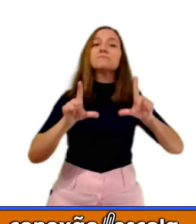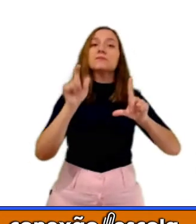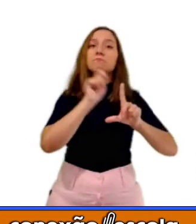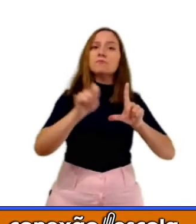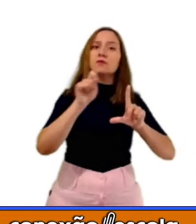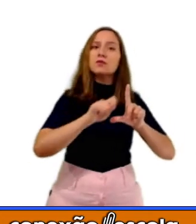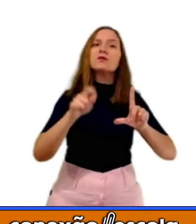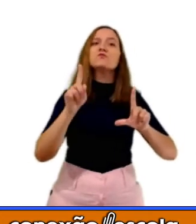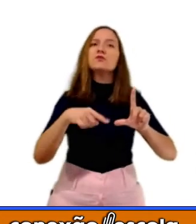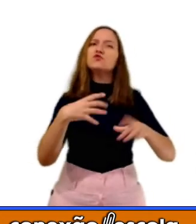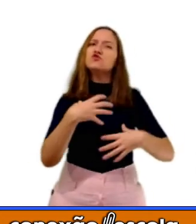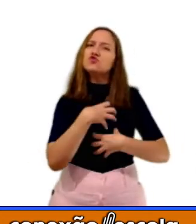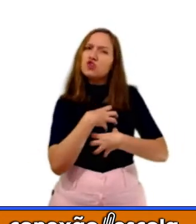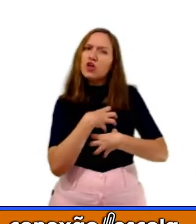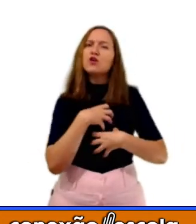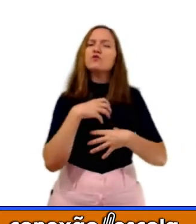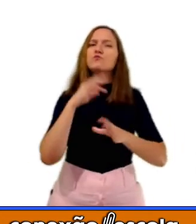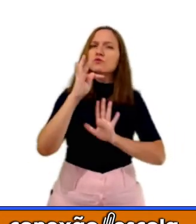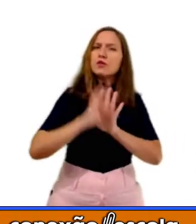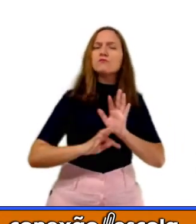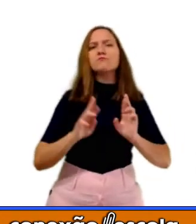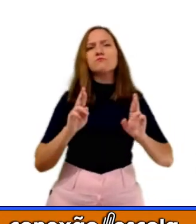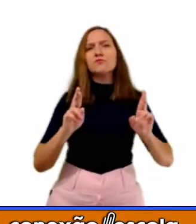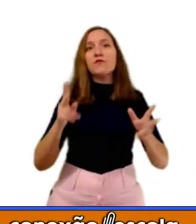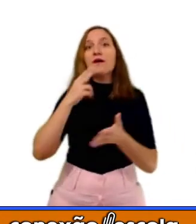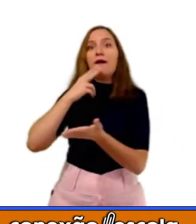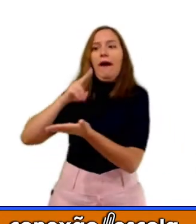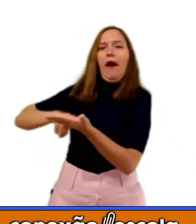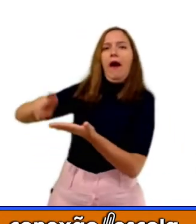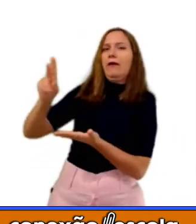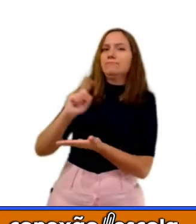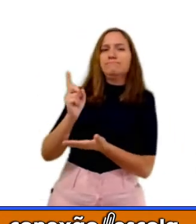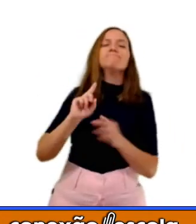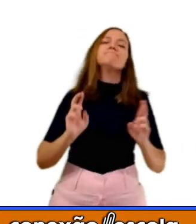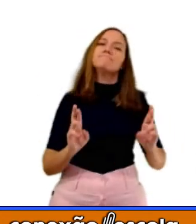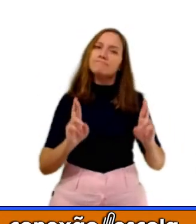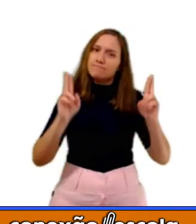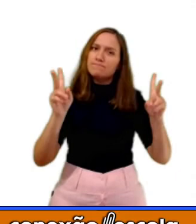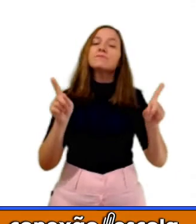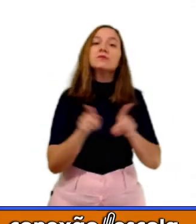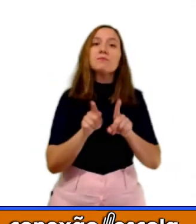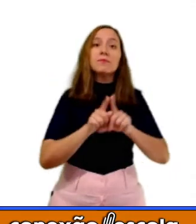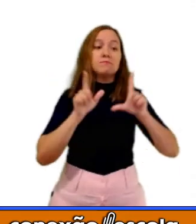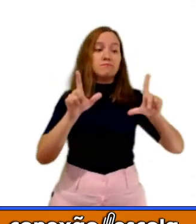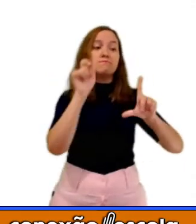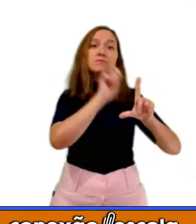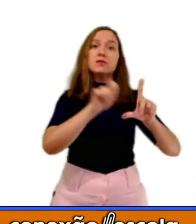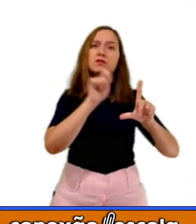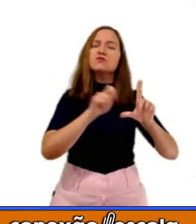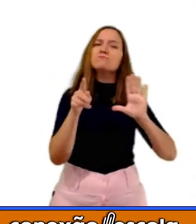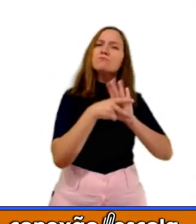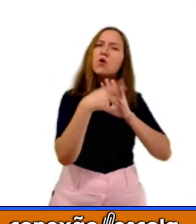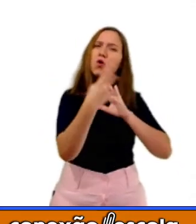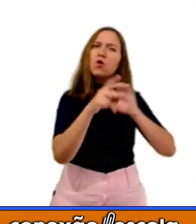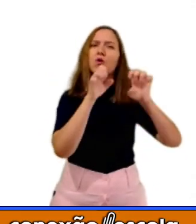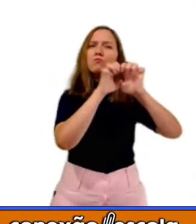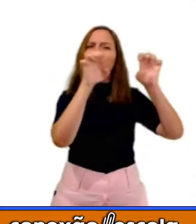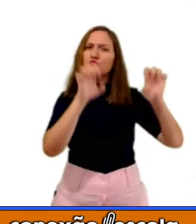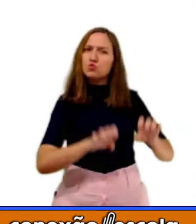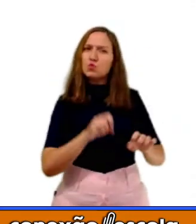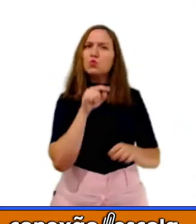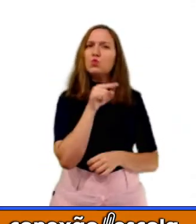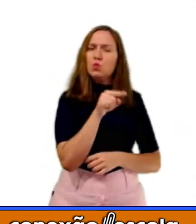forma diferente de texto, que não é uma carta. Falamos das estruturas desse bilhete, para que quando